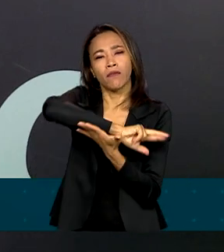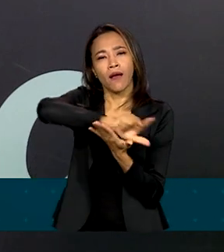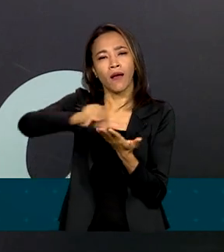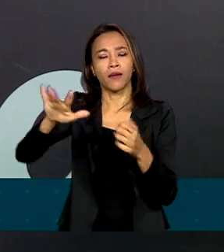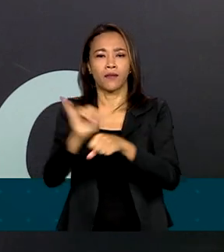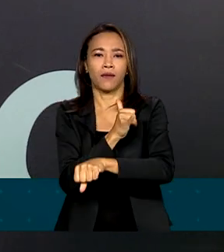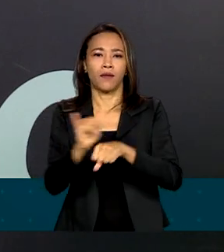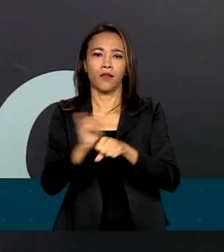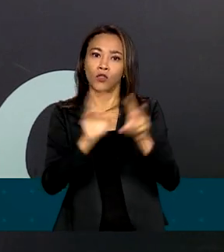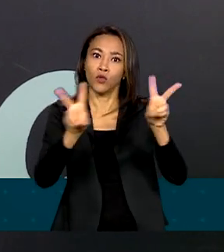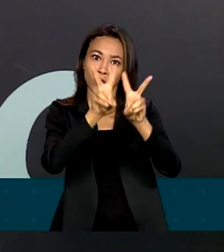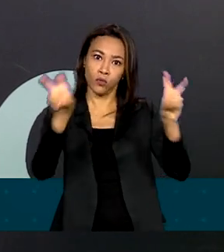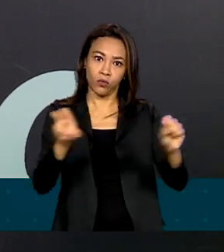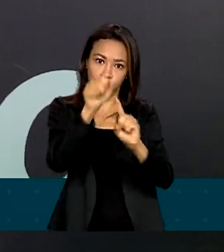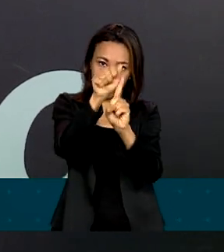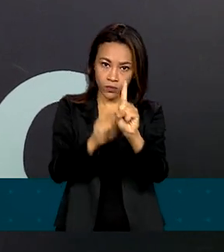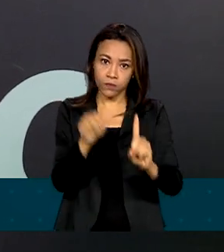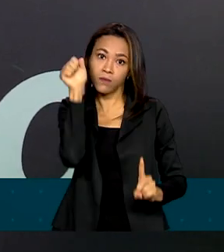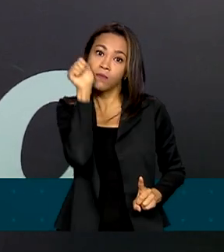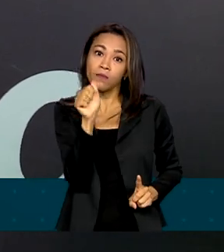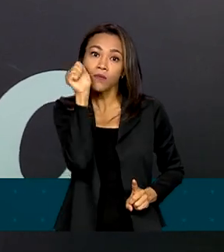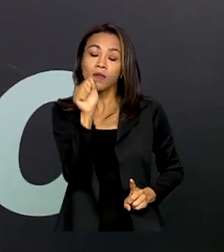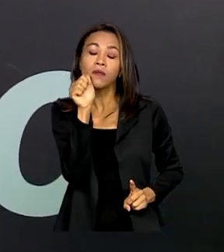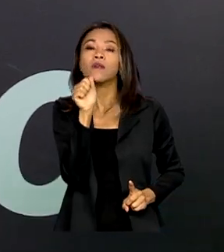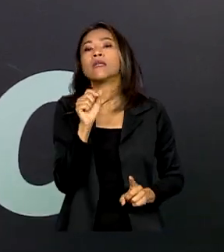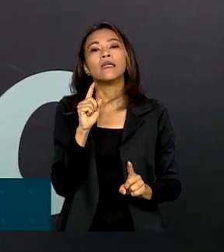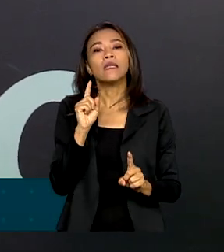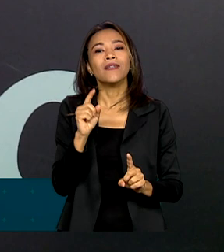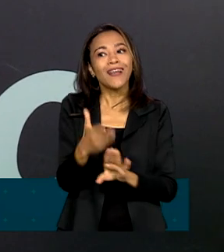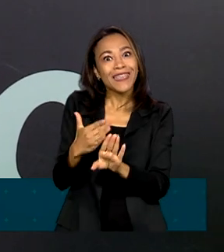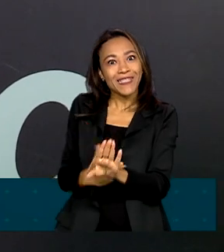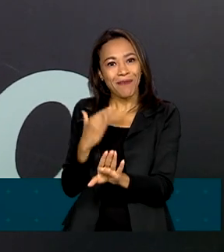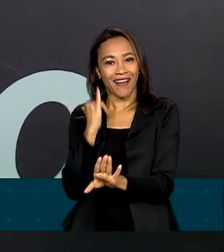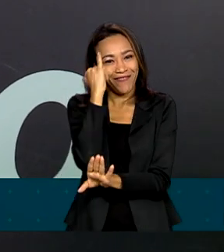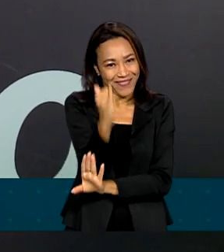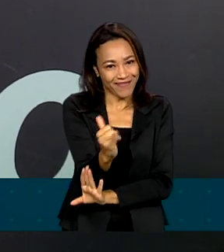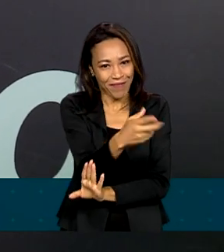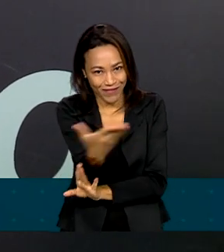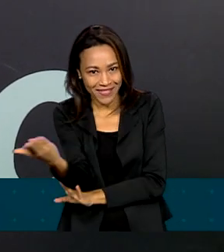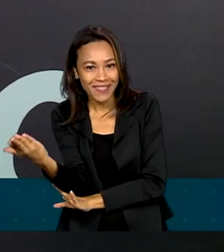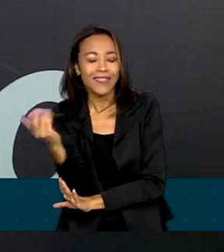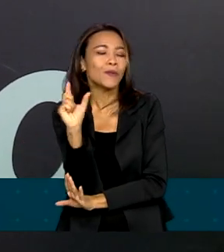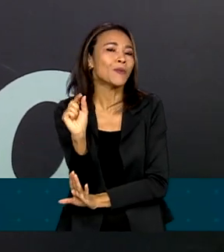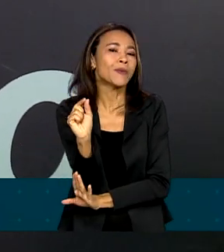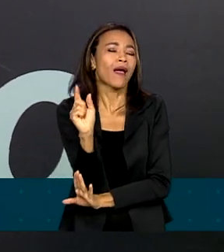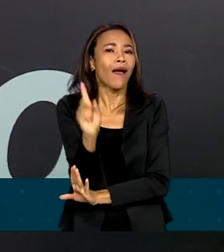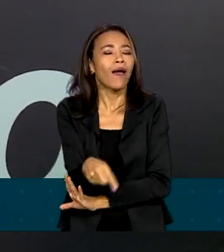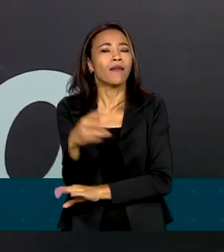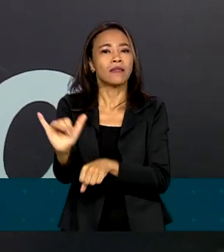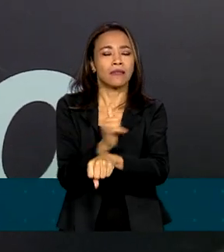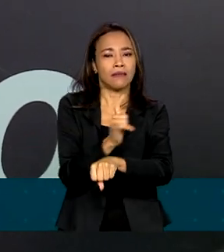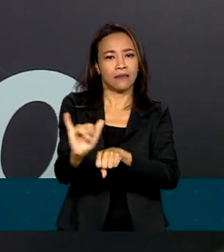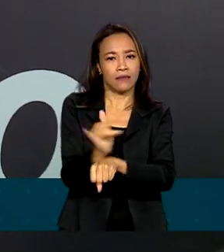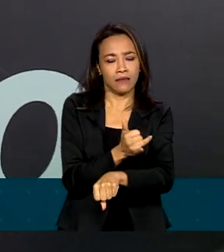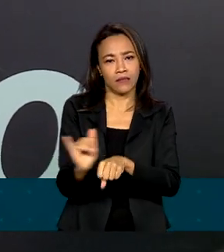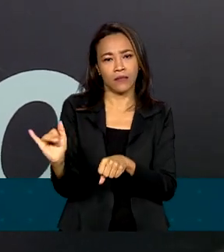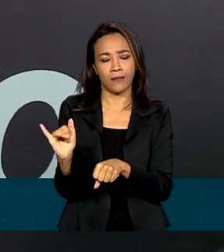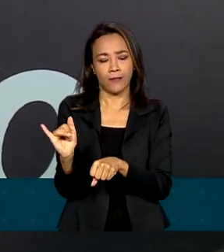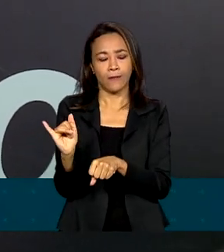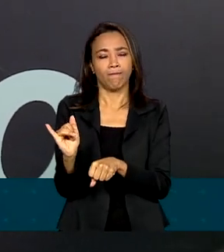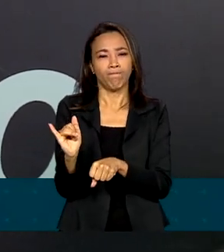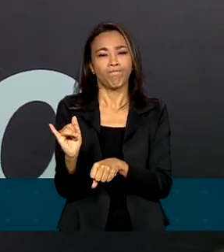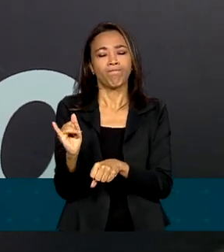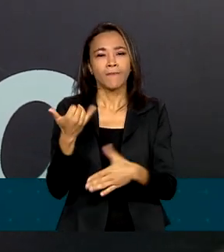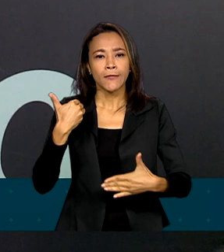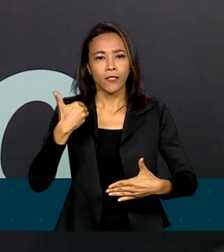nesse Mês da Mulher. E para antecipar aqui para vocês uma dessas medidas, é uma estratégia de desenvolvimento